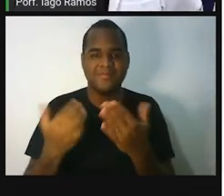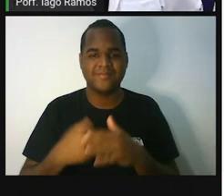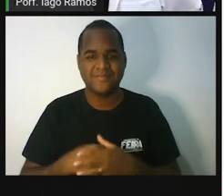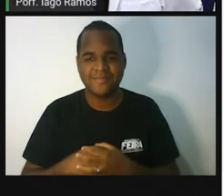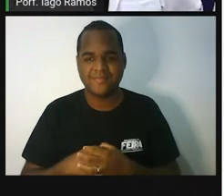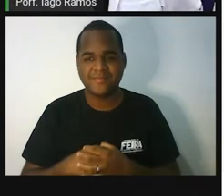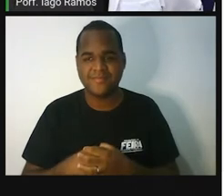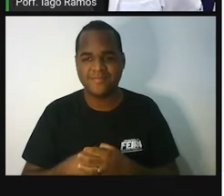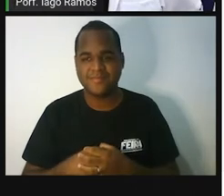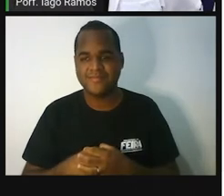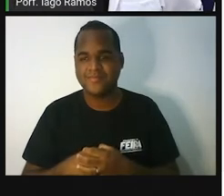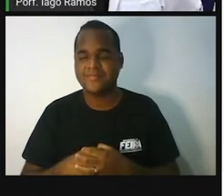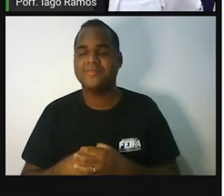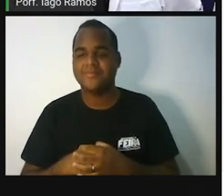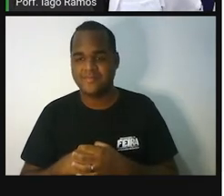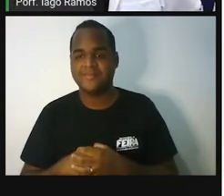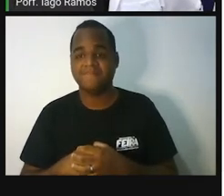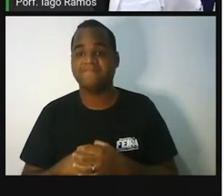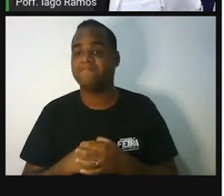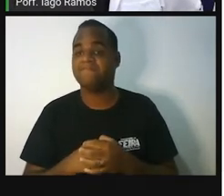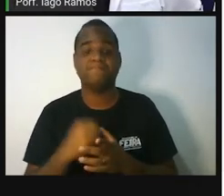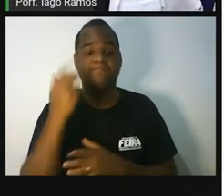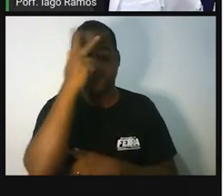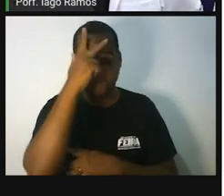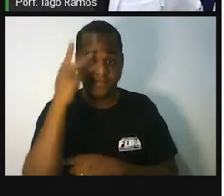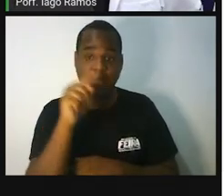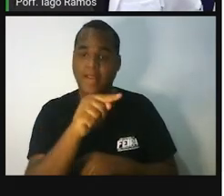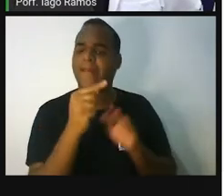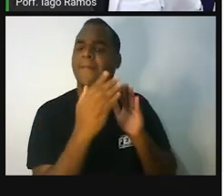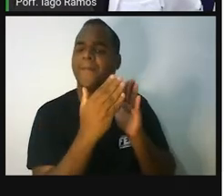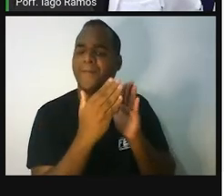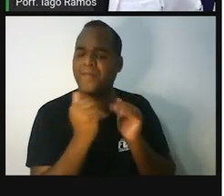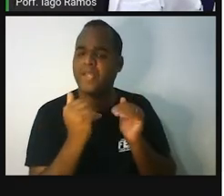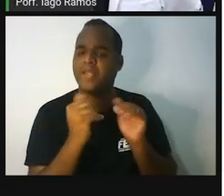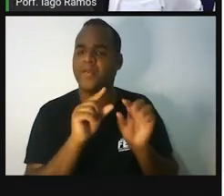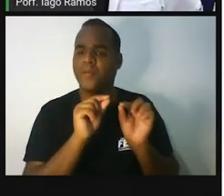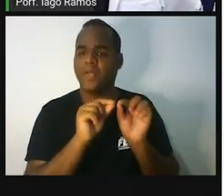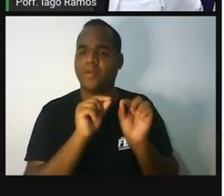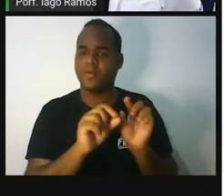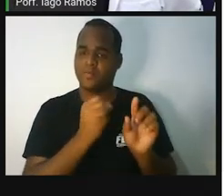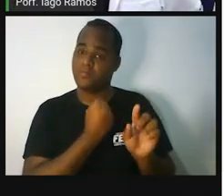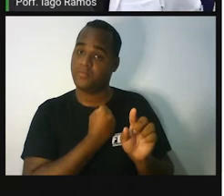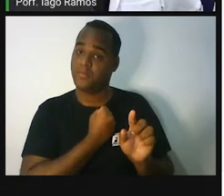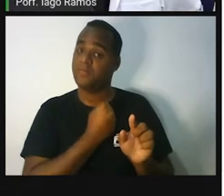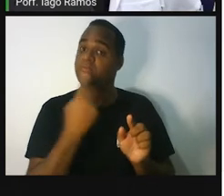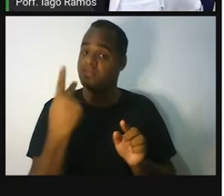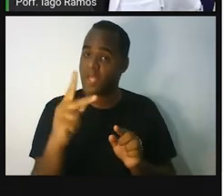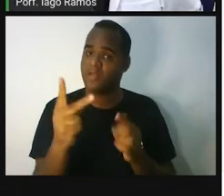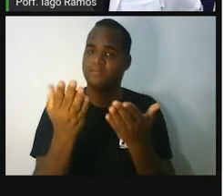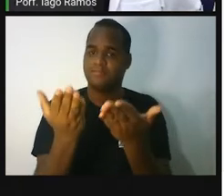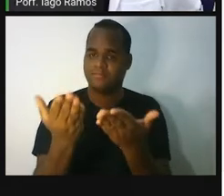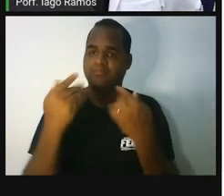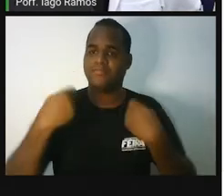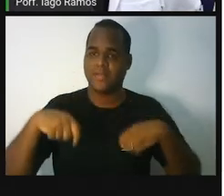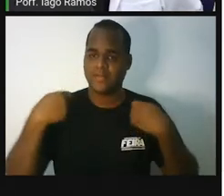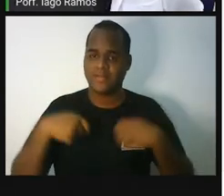O que você vai pedir para essa pessoa? Você vai pedir esse número aí. Esse último